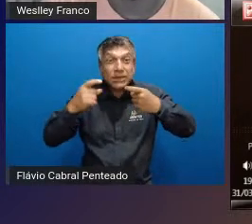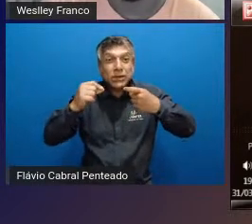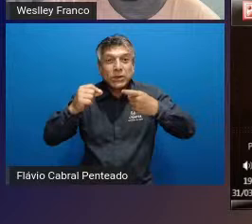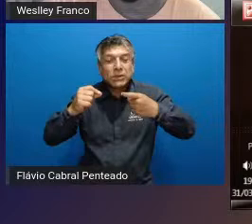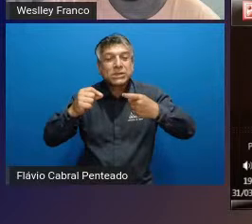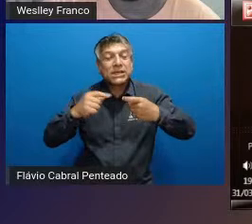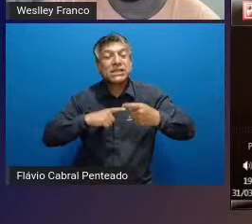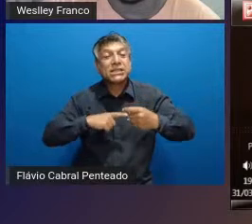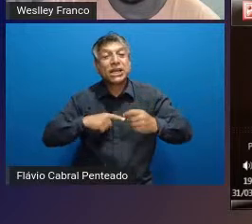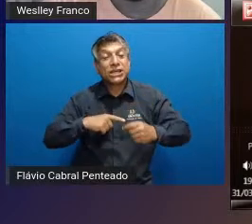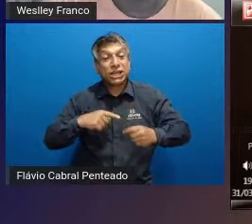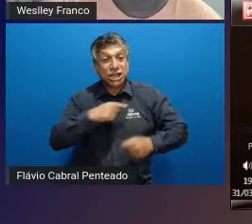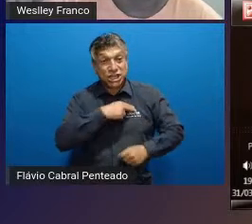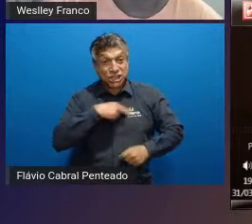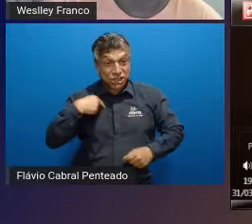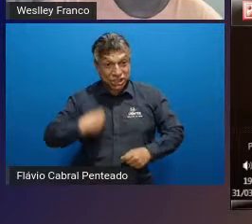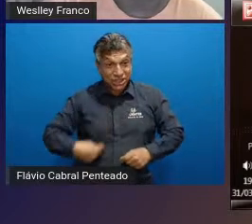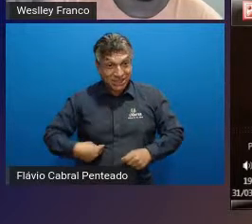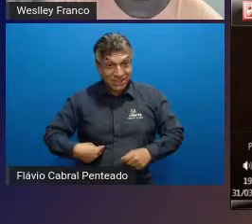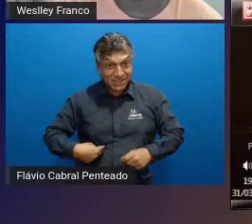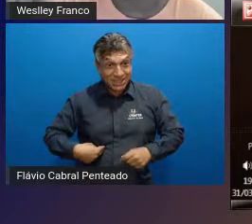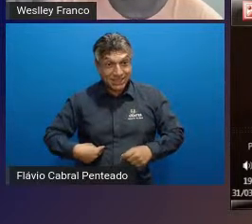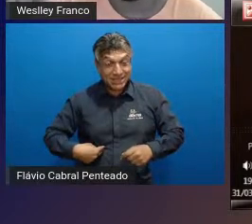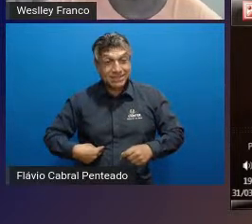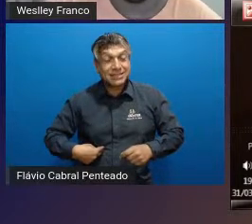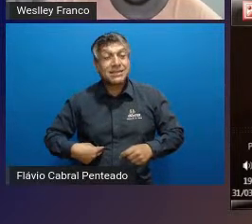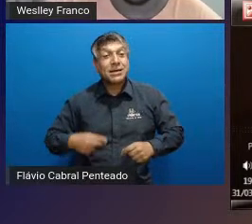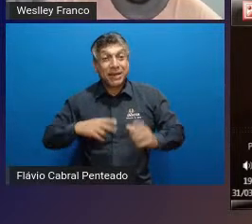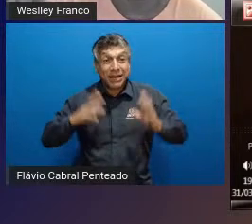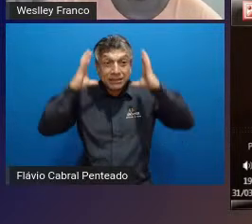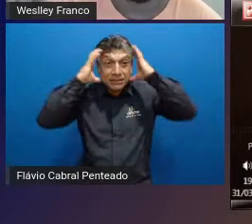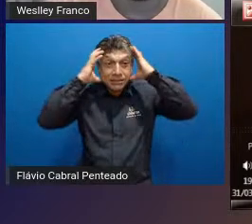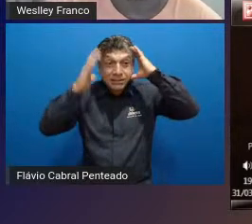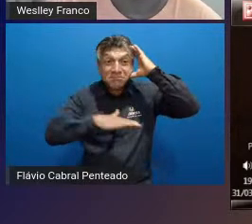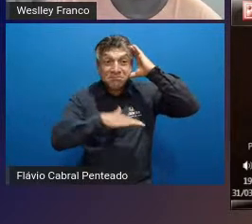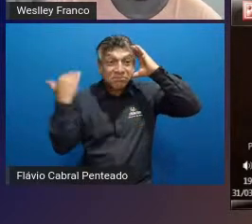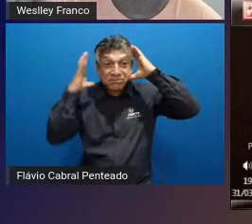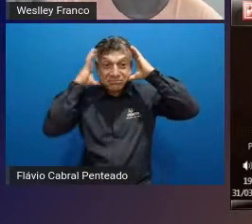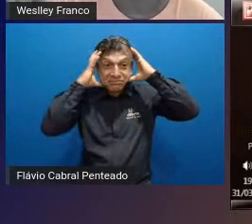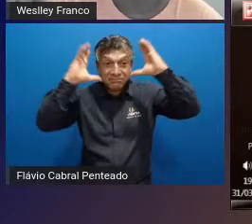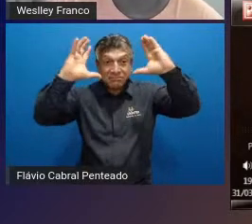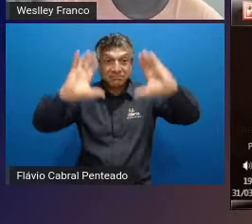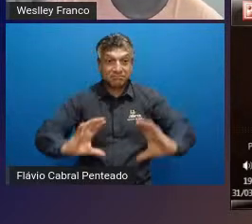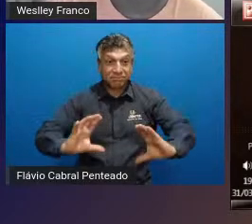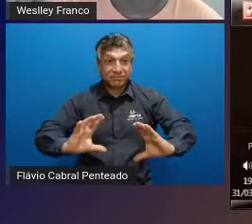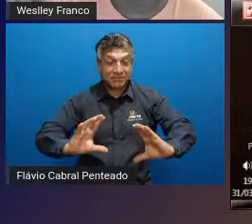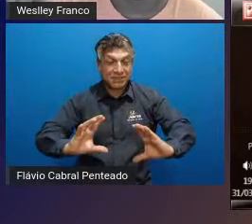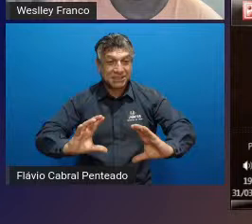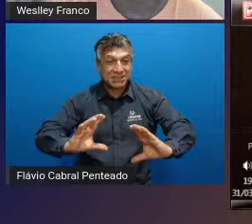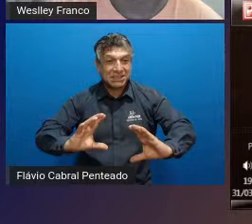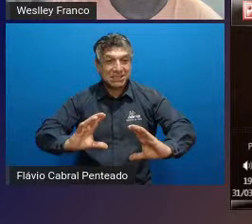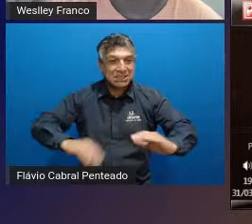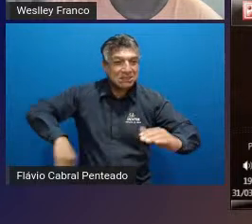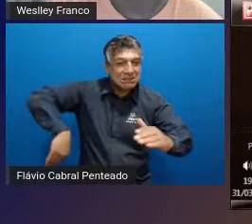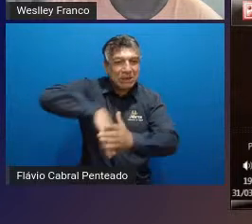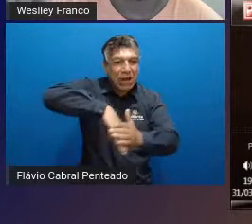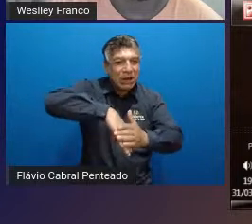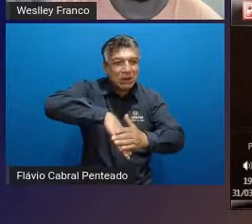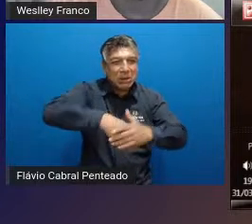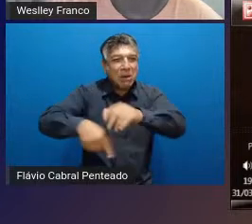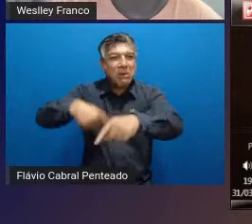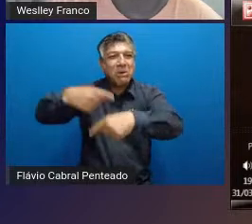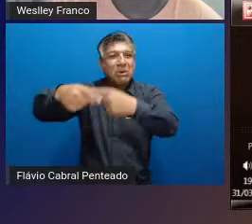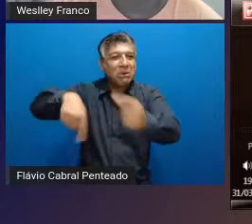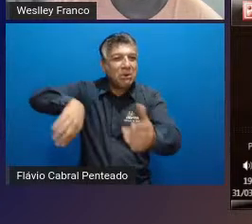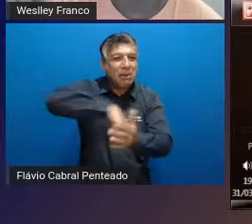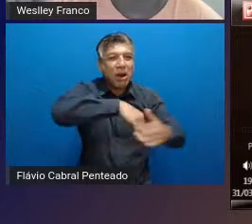chineses colocavam ali a cabeça dos derrotados e aí eles faziam toda aquela prática lúdica